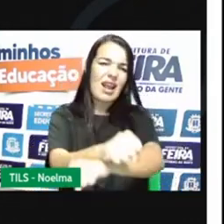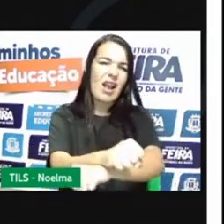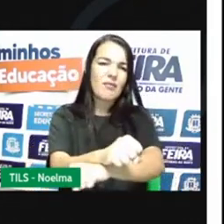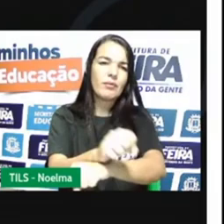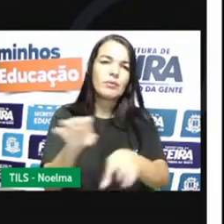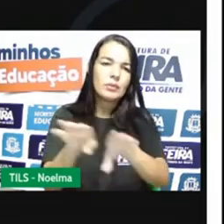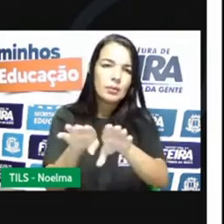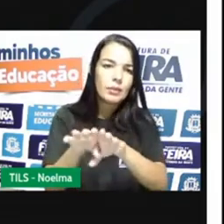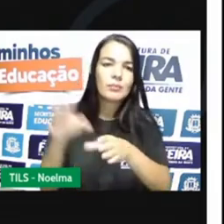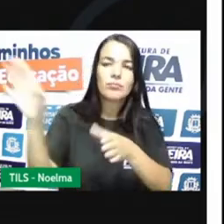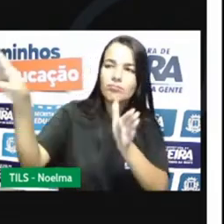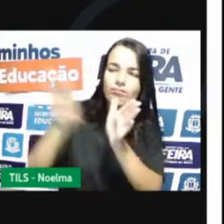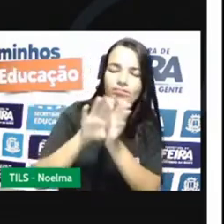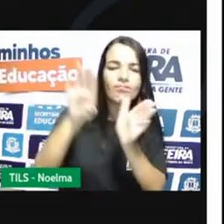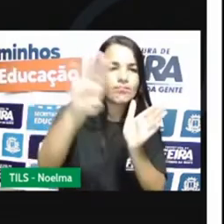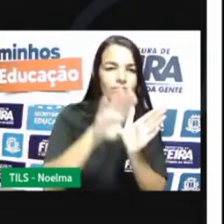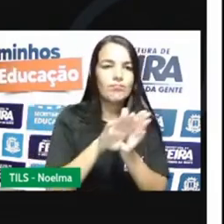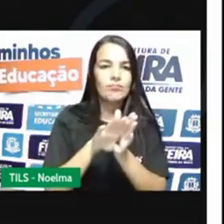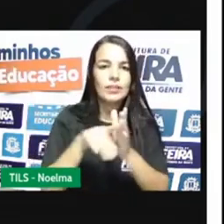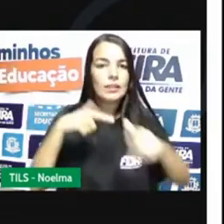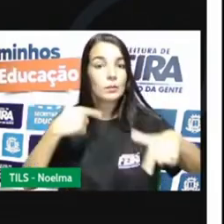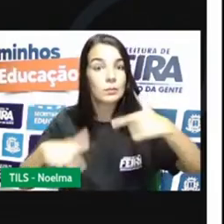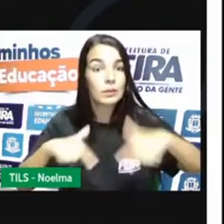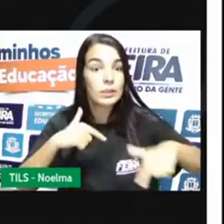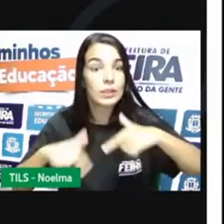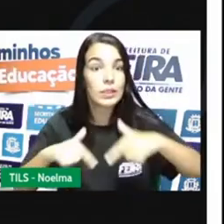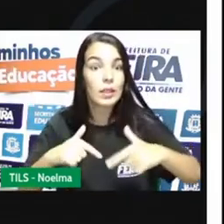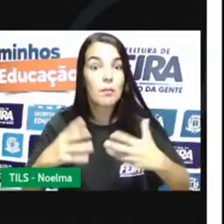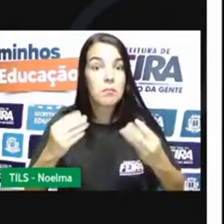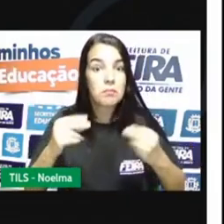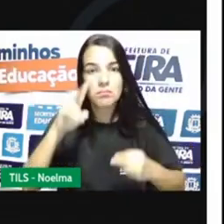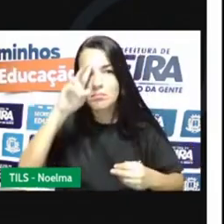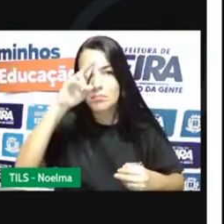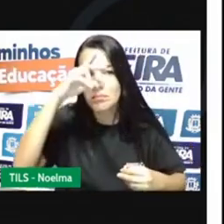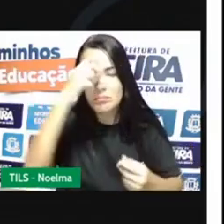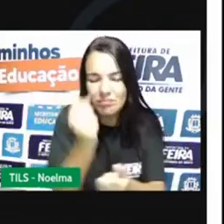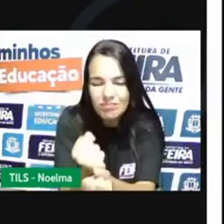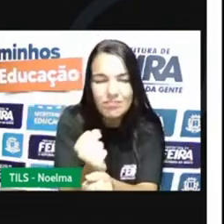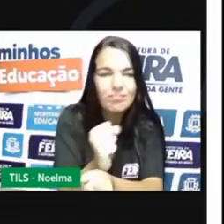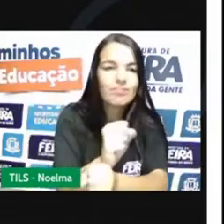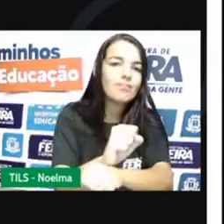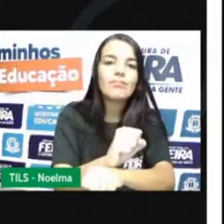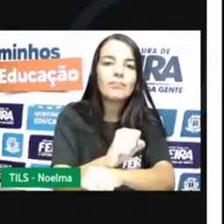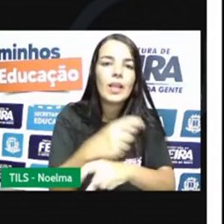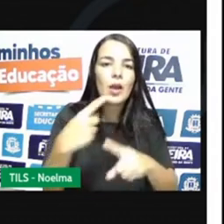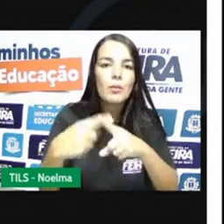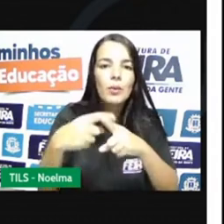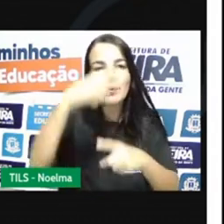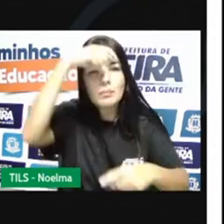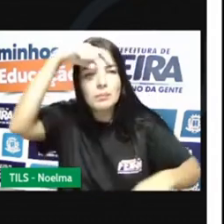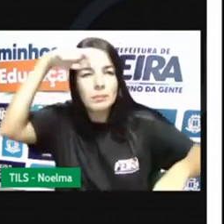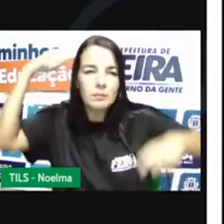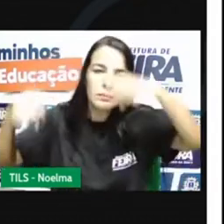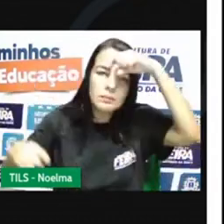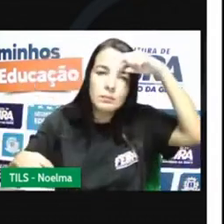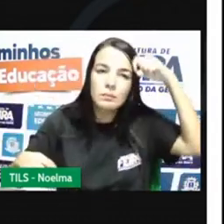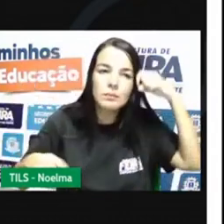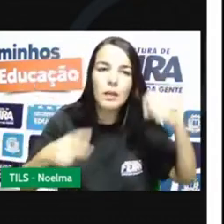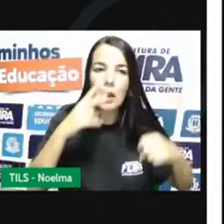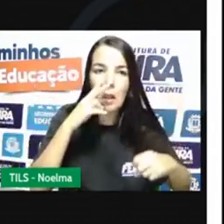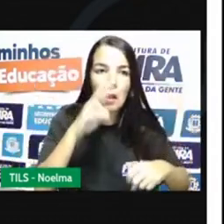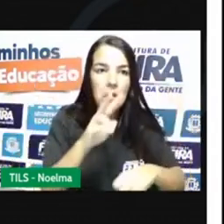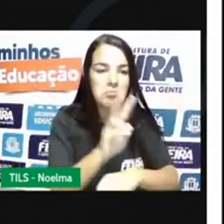engenhos e vilas litorâneas. O trabalho era praticamente feito pelos escravizados, que eram supervisionados por